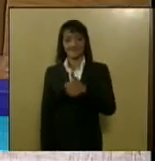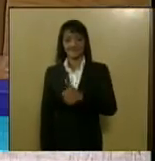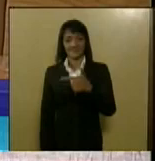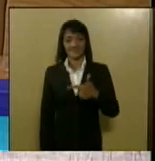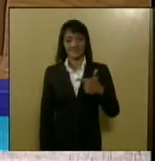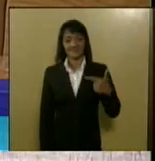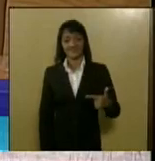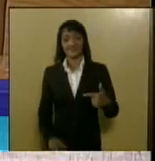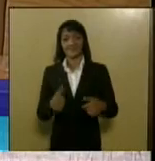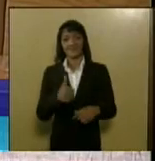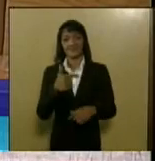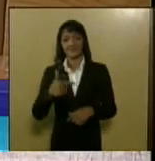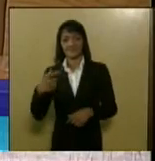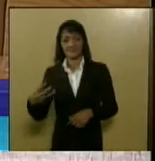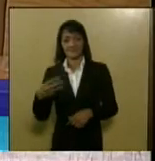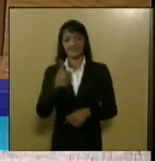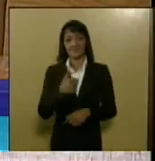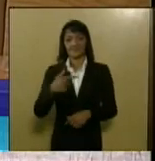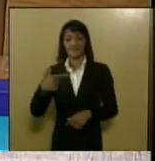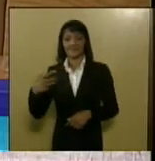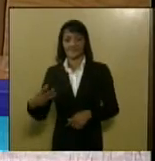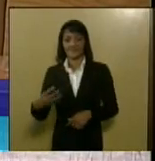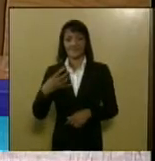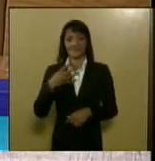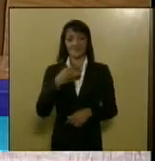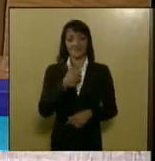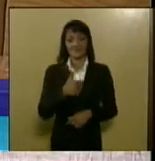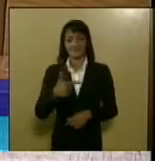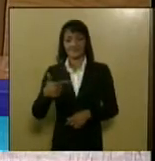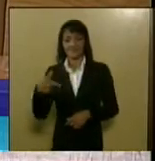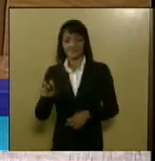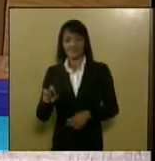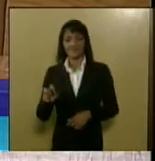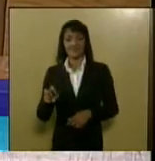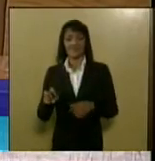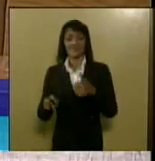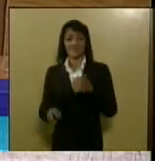123 124 125 126